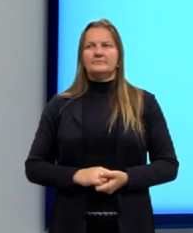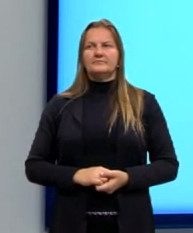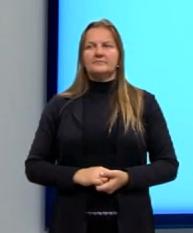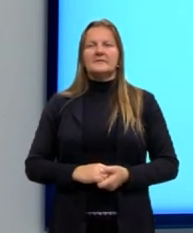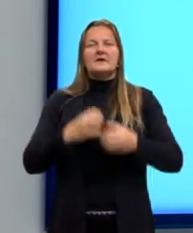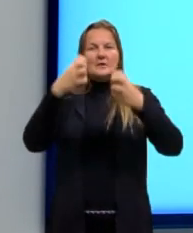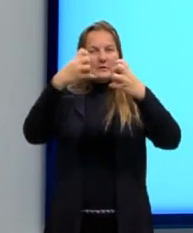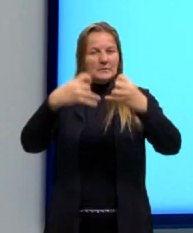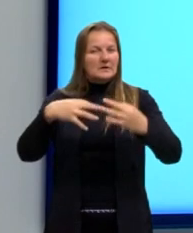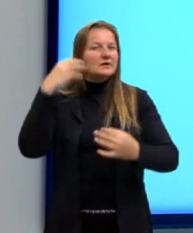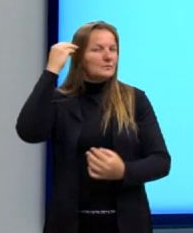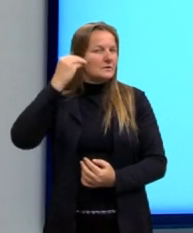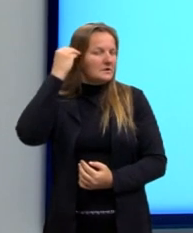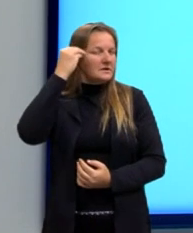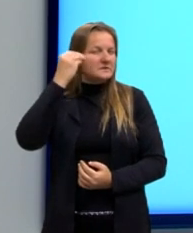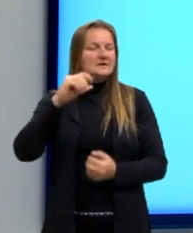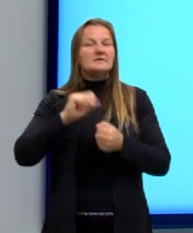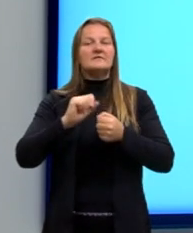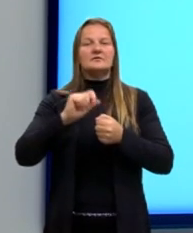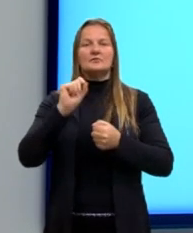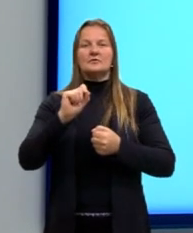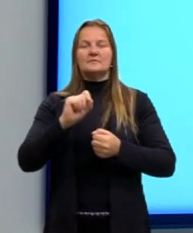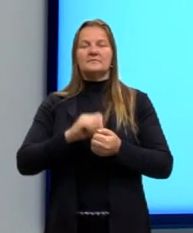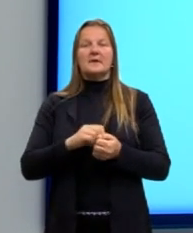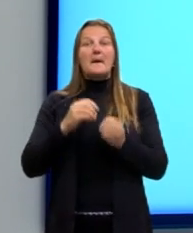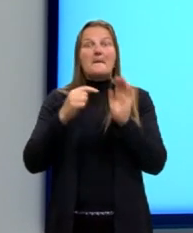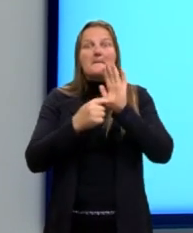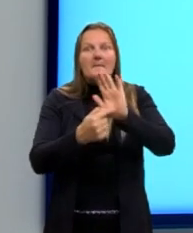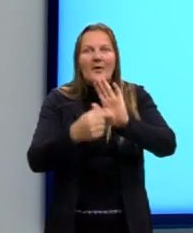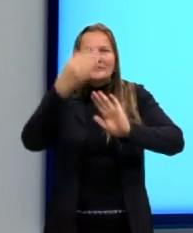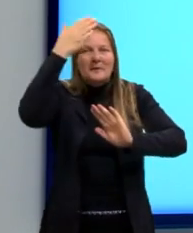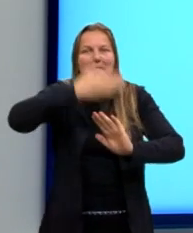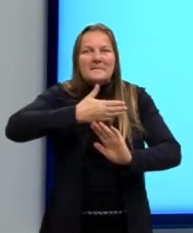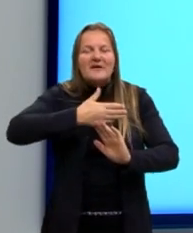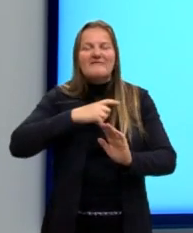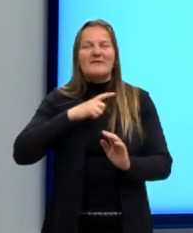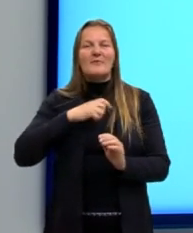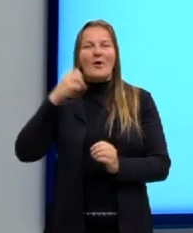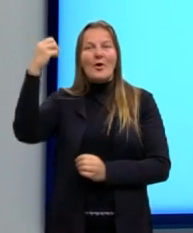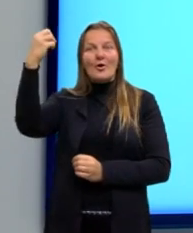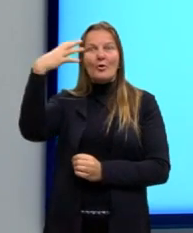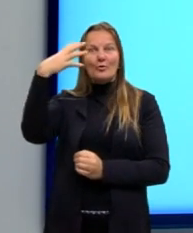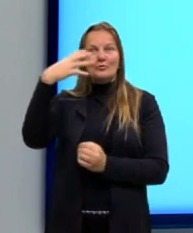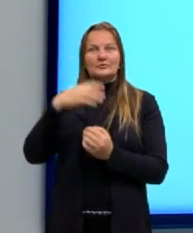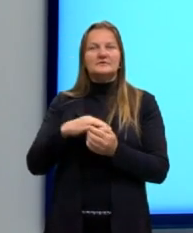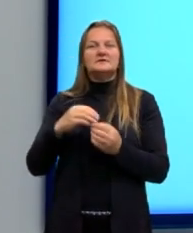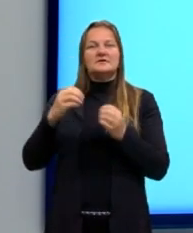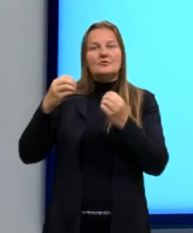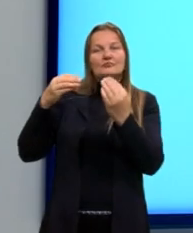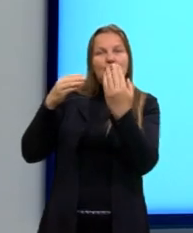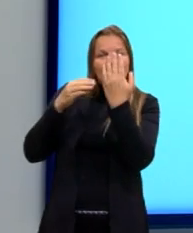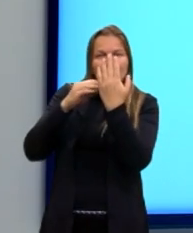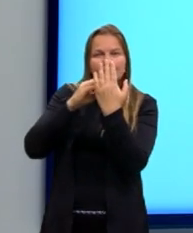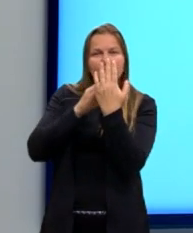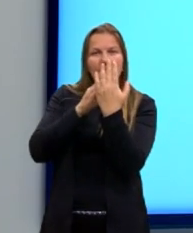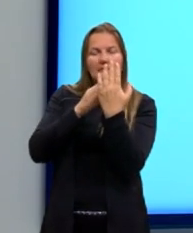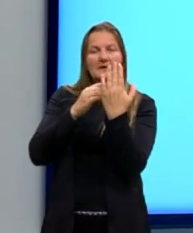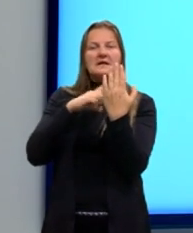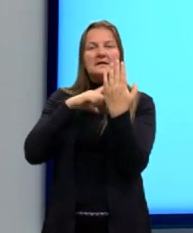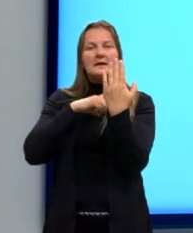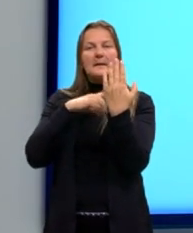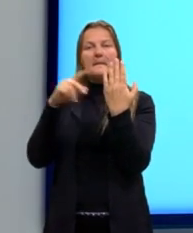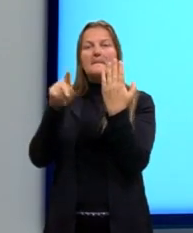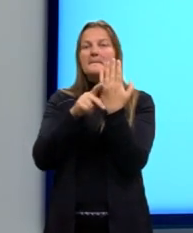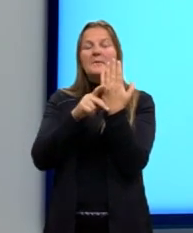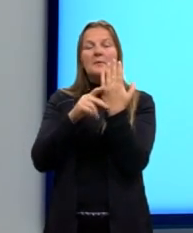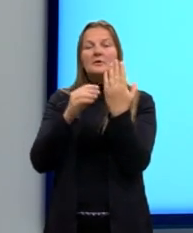Essa experiência, então, ele mostra que a luz sofre interferência, um fenômeno que é comum a